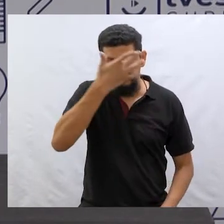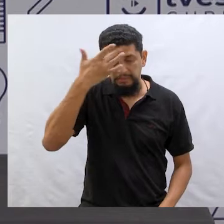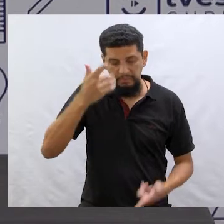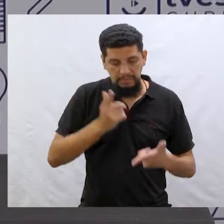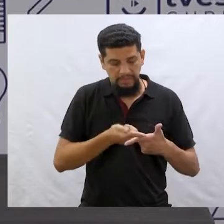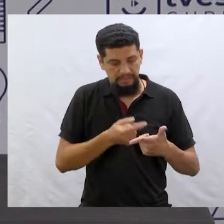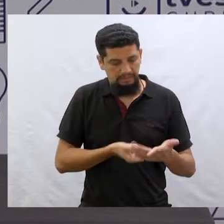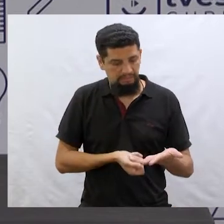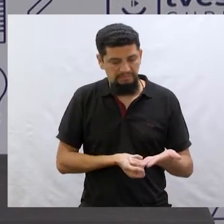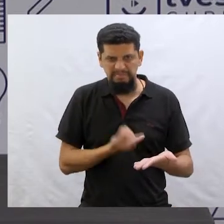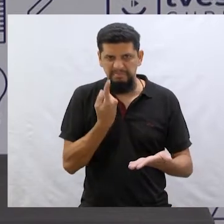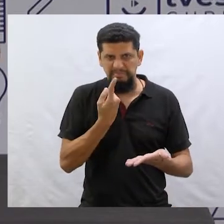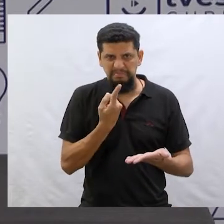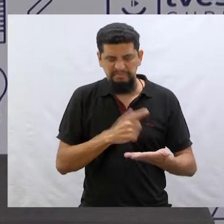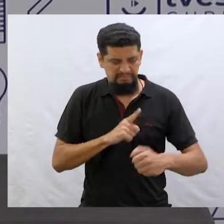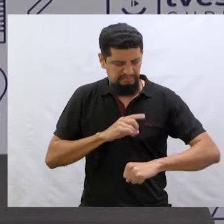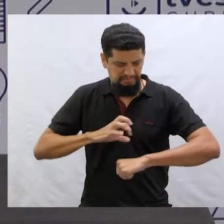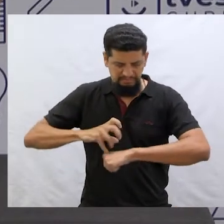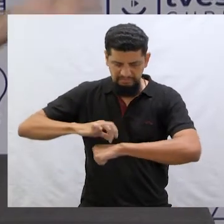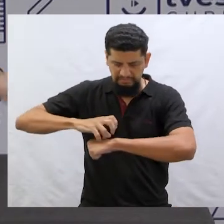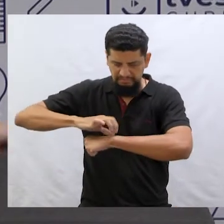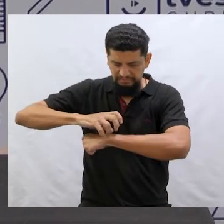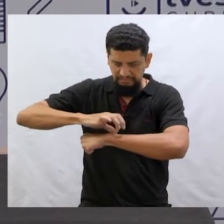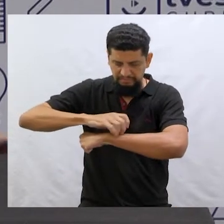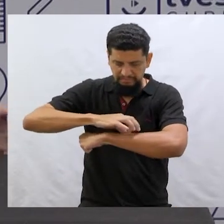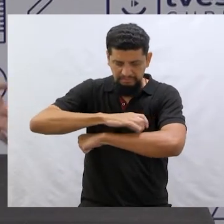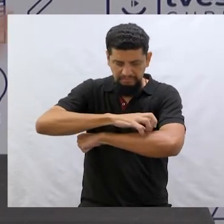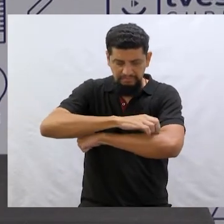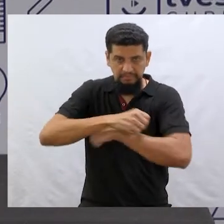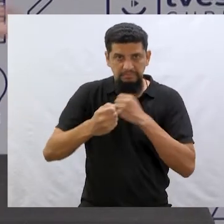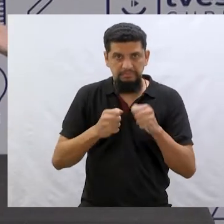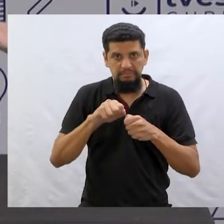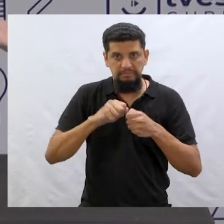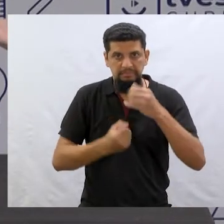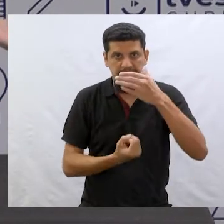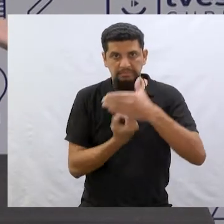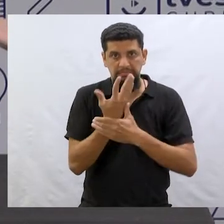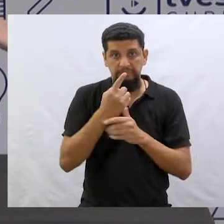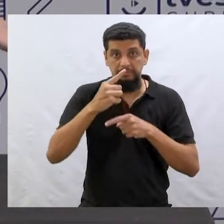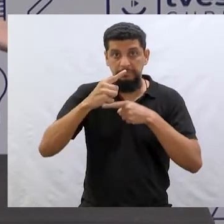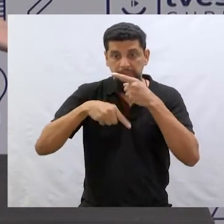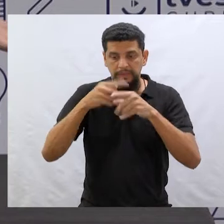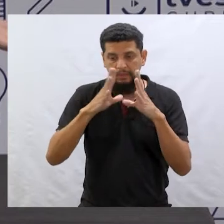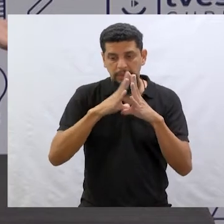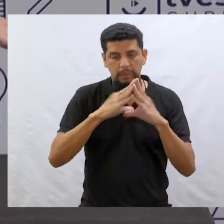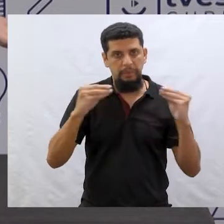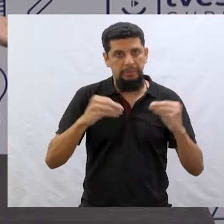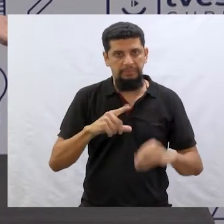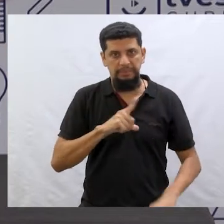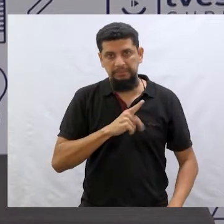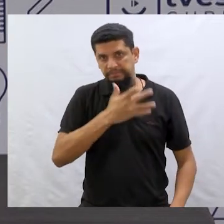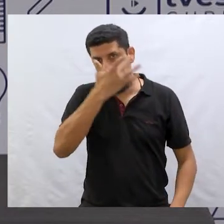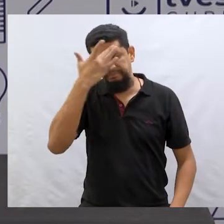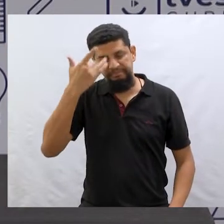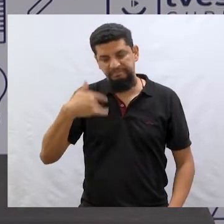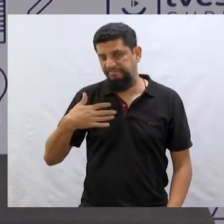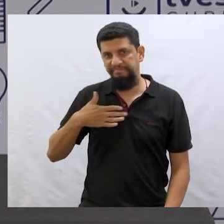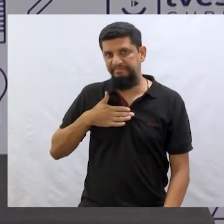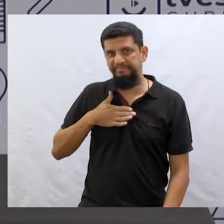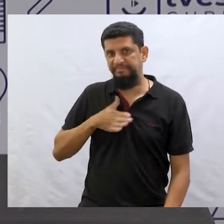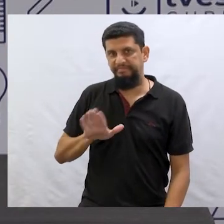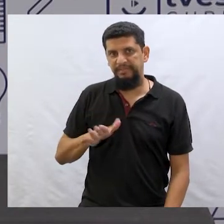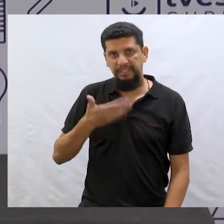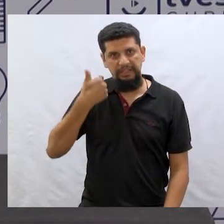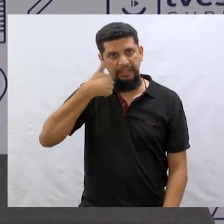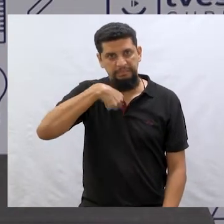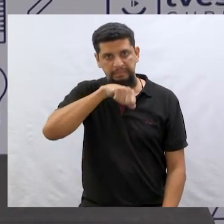estranhas. Uma aranha estroboscópica que aparece ali e depois já some na história. Tem gente que não gosta. A mãe do Matheus, por